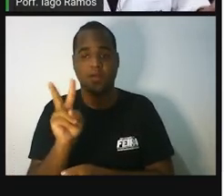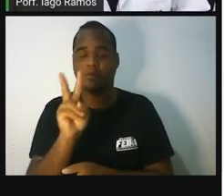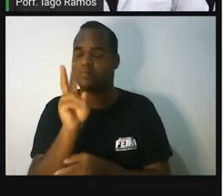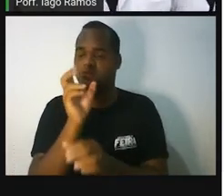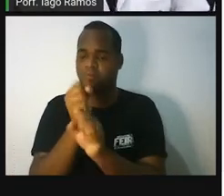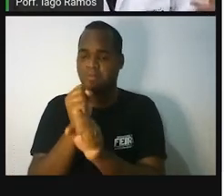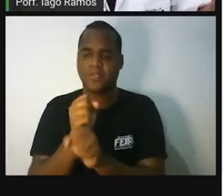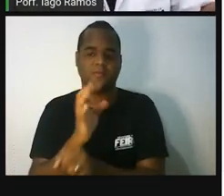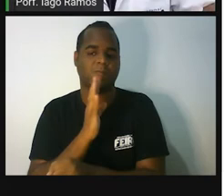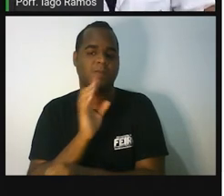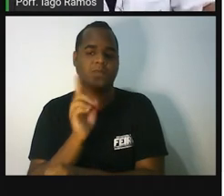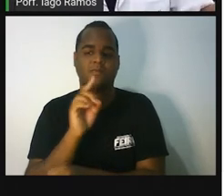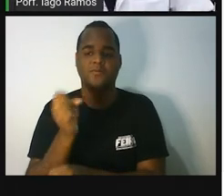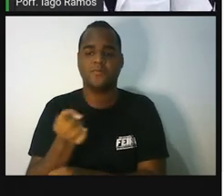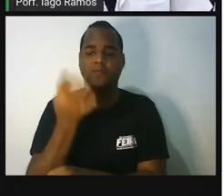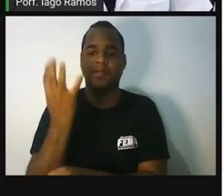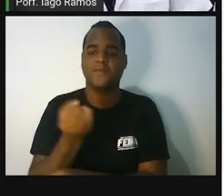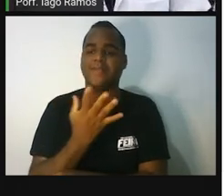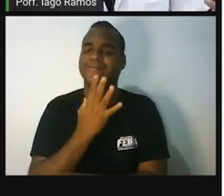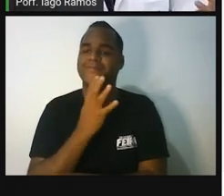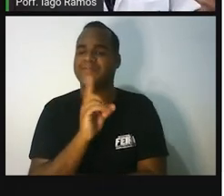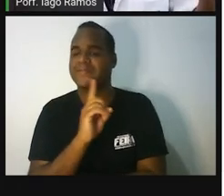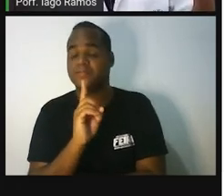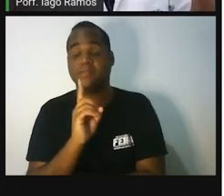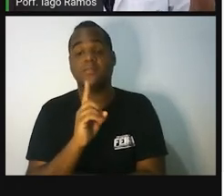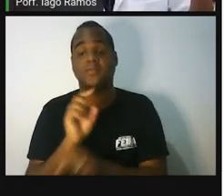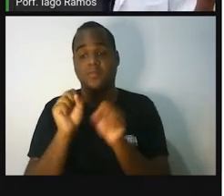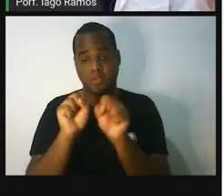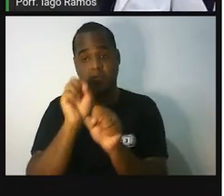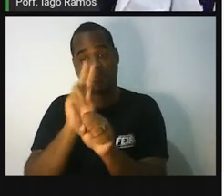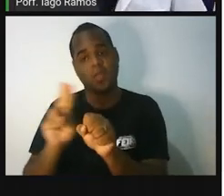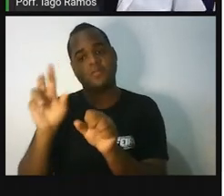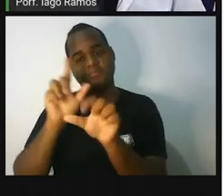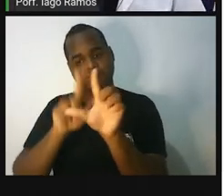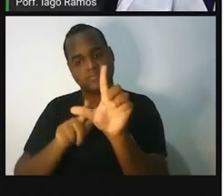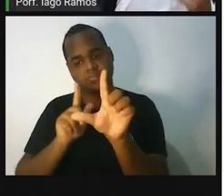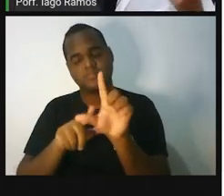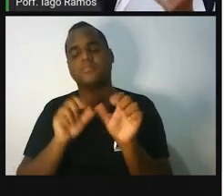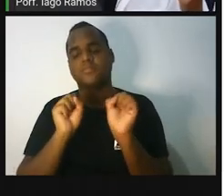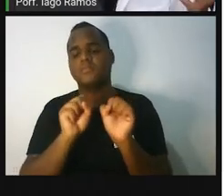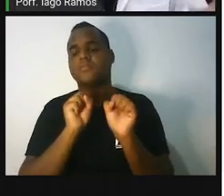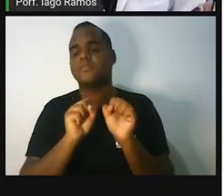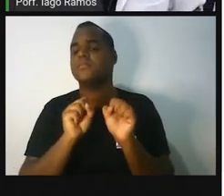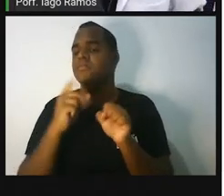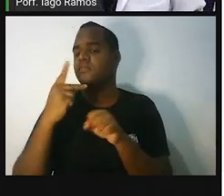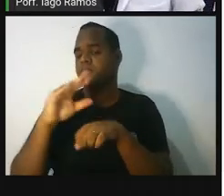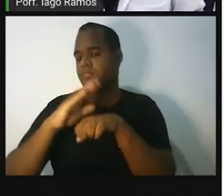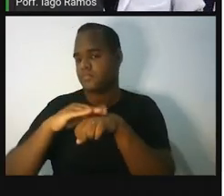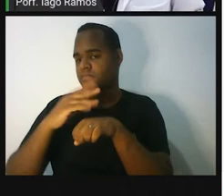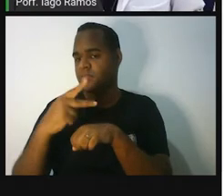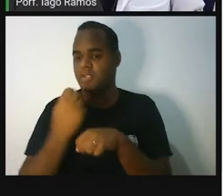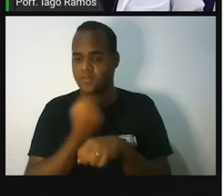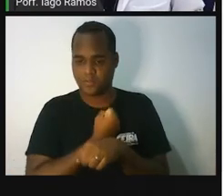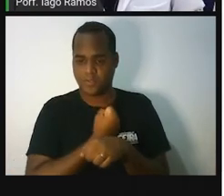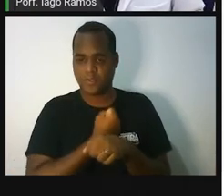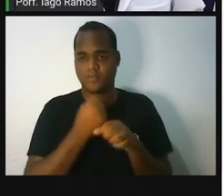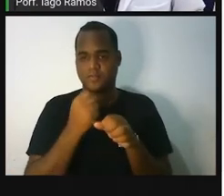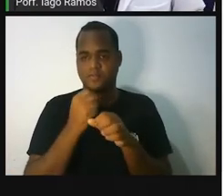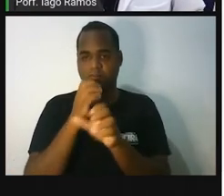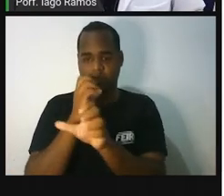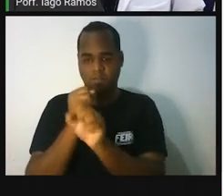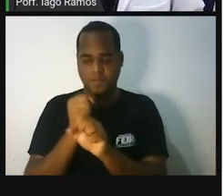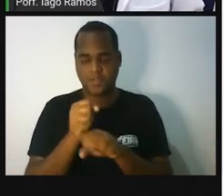desconhecidos, quantidades que a gente não conhece, a gente pode usar uma letra. Então, para esse número do calçado,